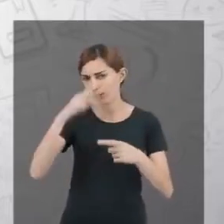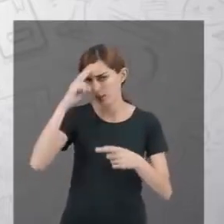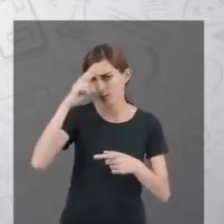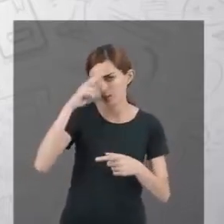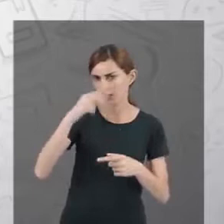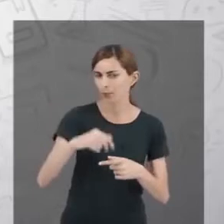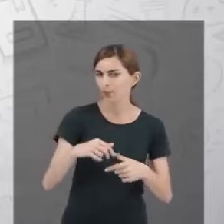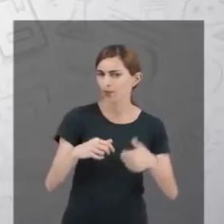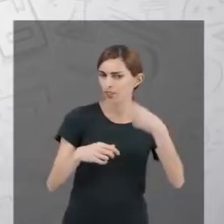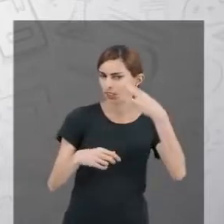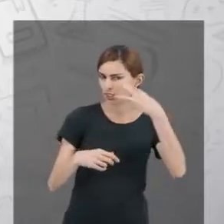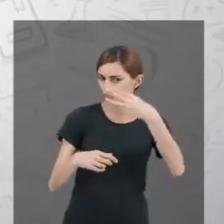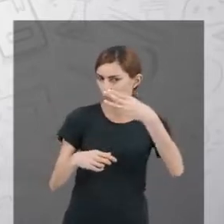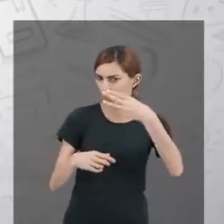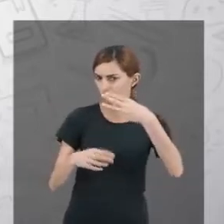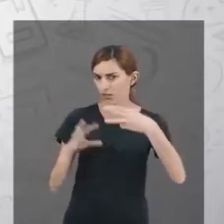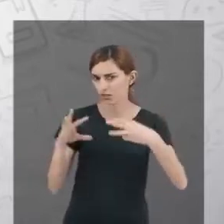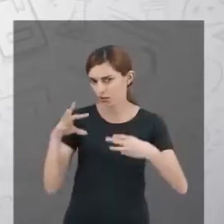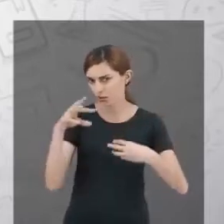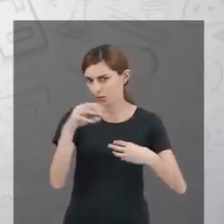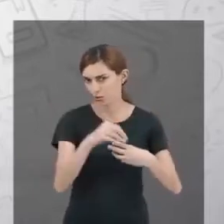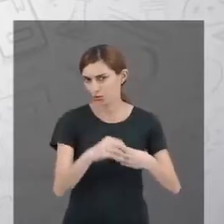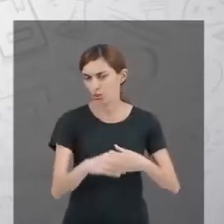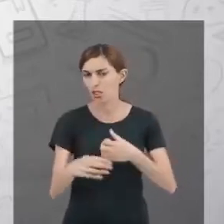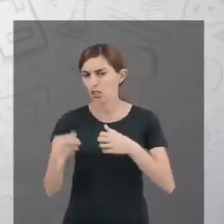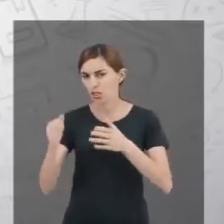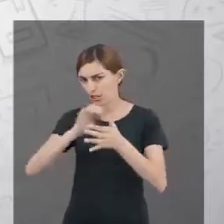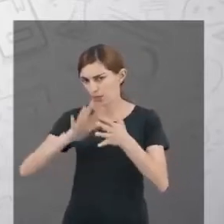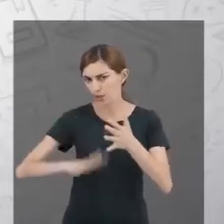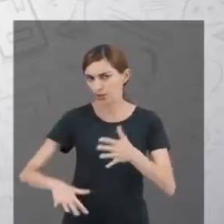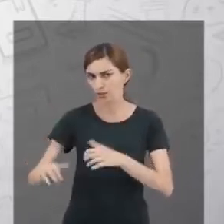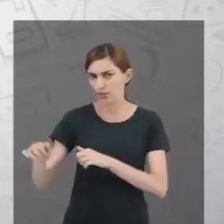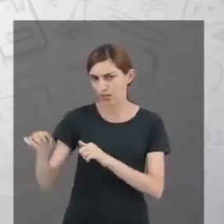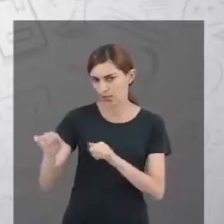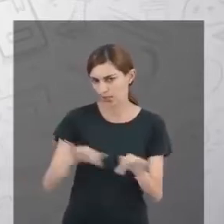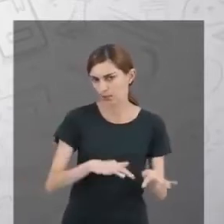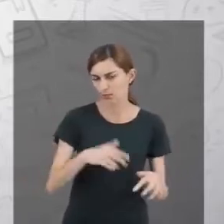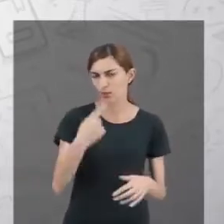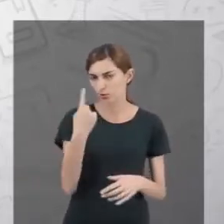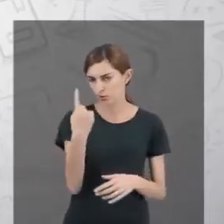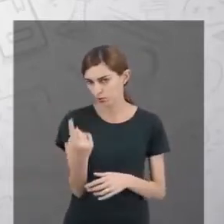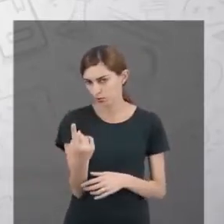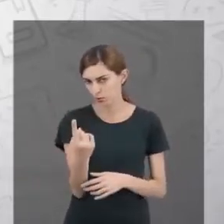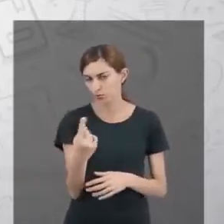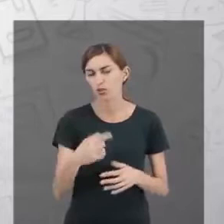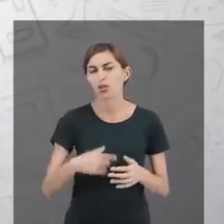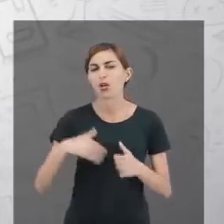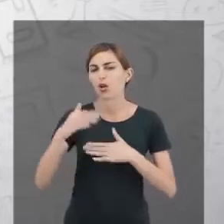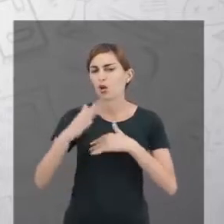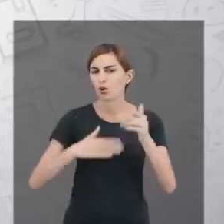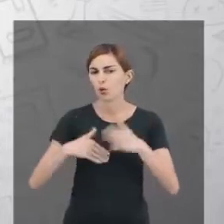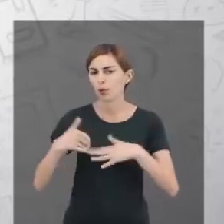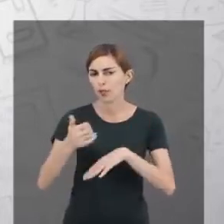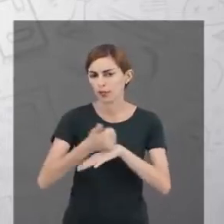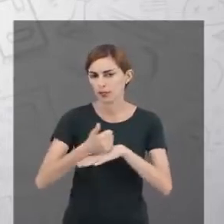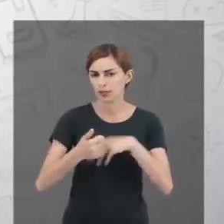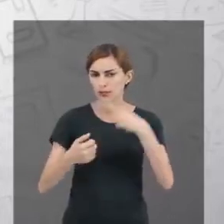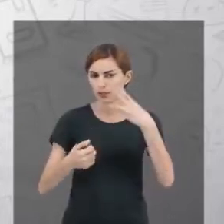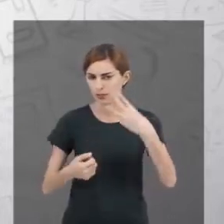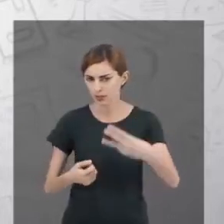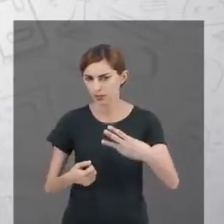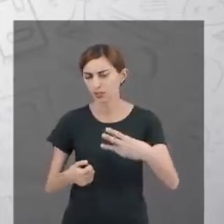dois, você tirou três ao todo. Que na atividade semanal, você tirou um. Pronto. E no caso da competência três,